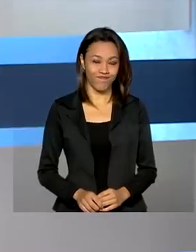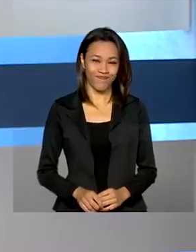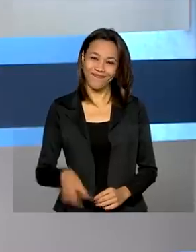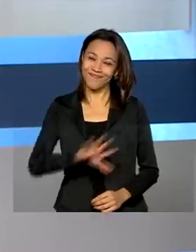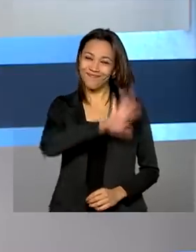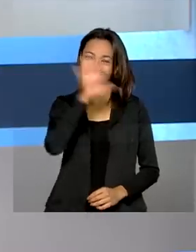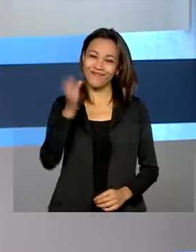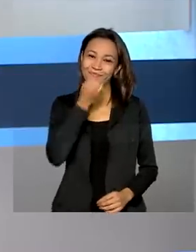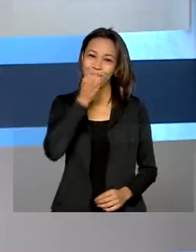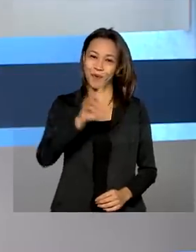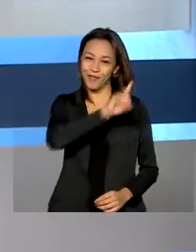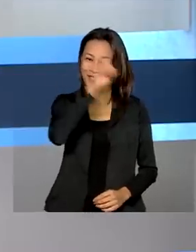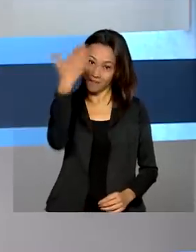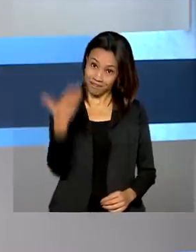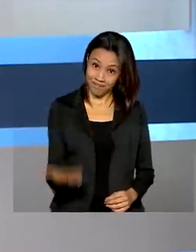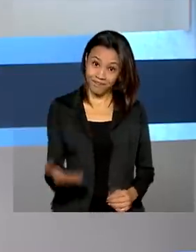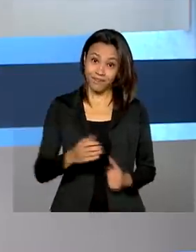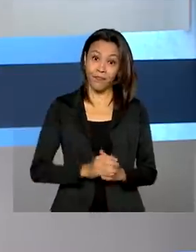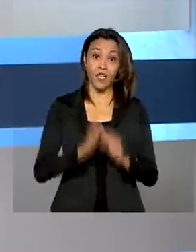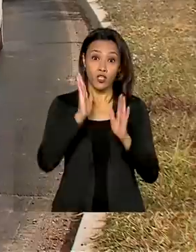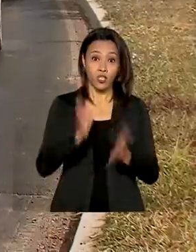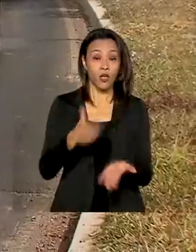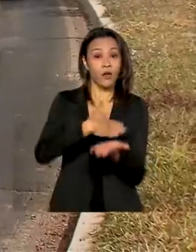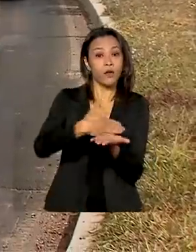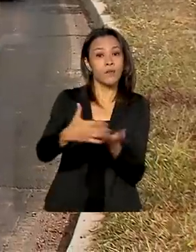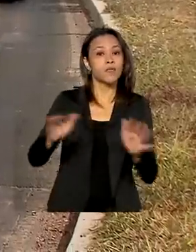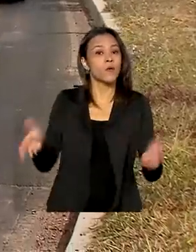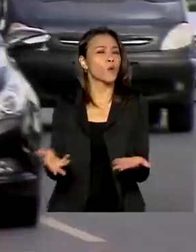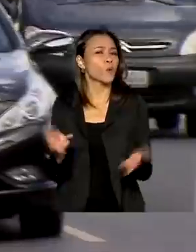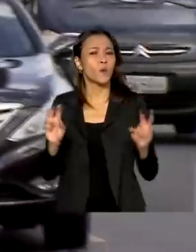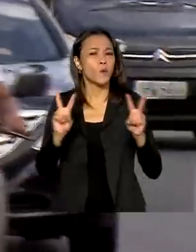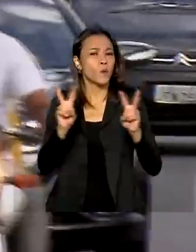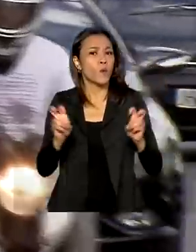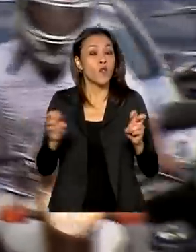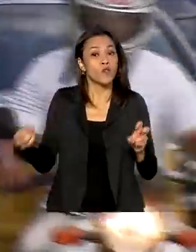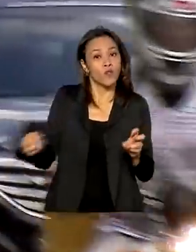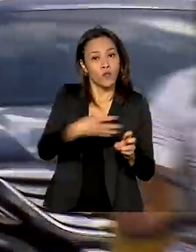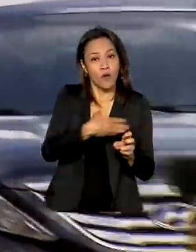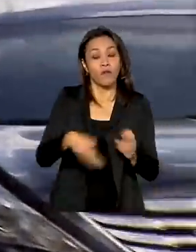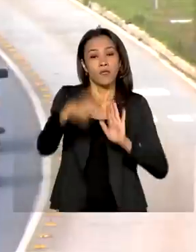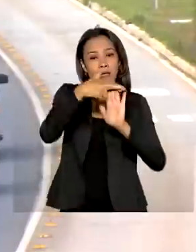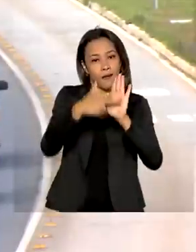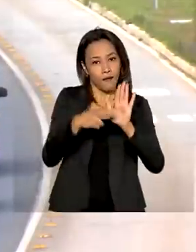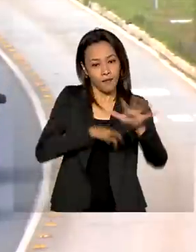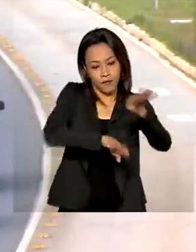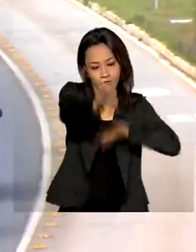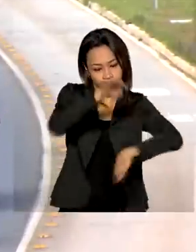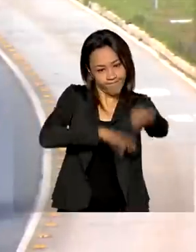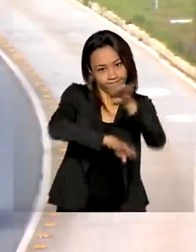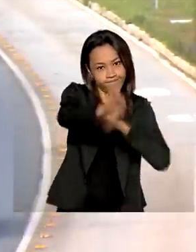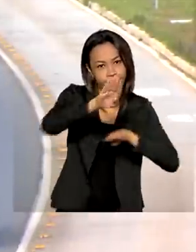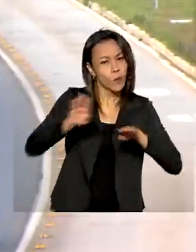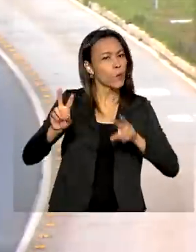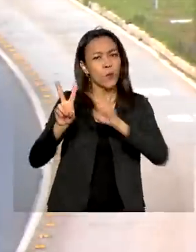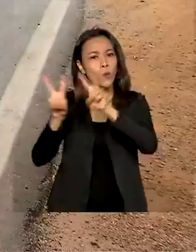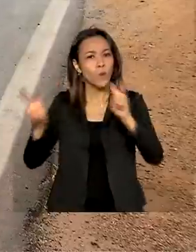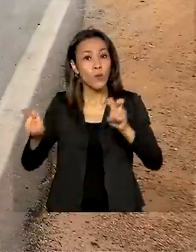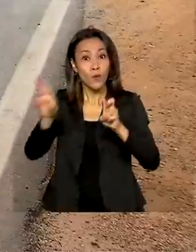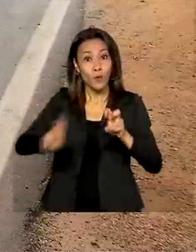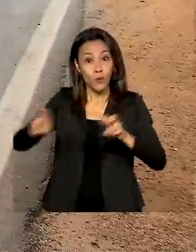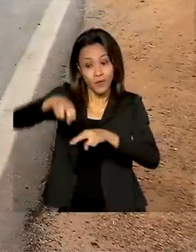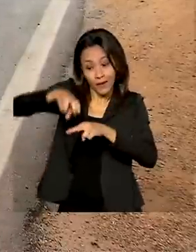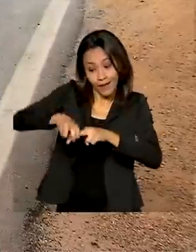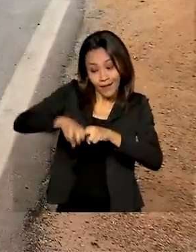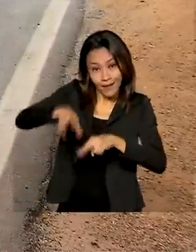Olá, bom dia pra você. Entram em vigor hoje as novas regras do Código Brasileiro de Trânsito. Entre elas, o uso da